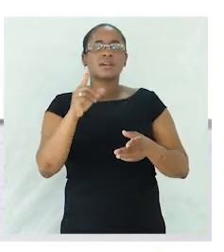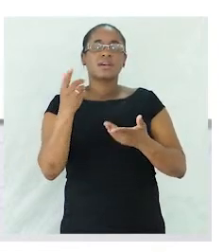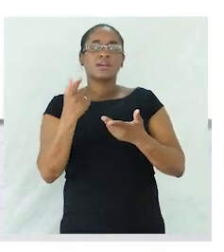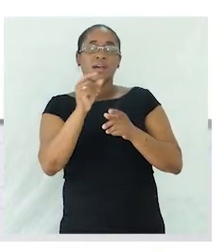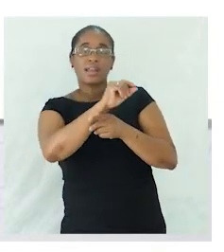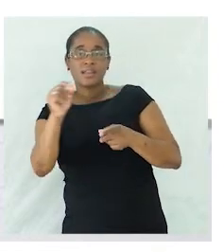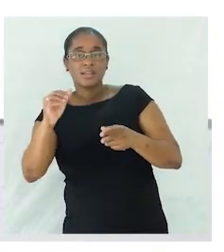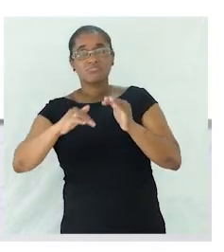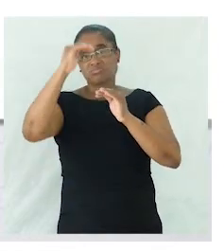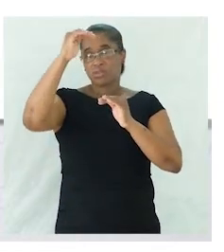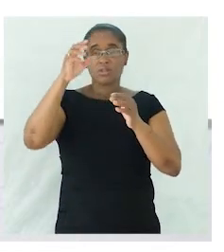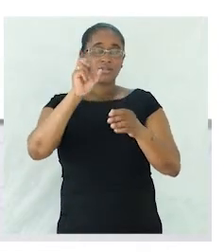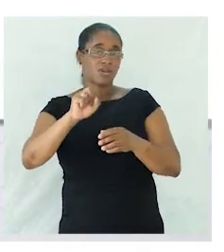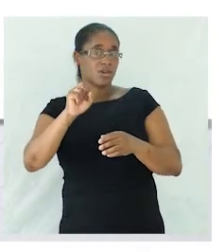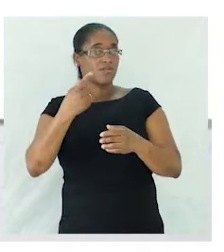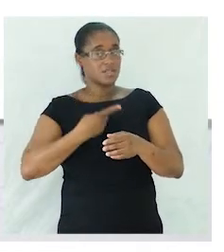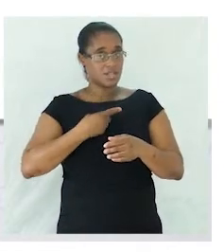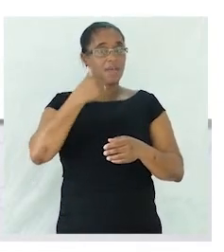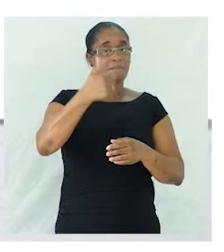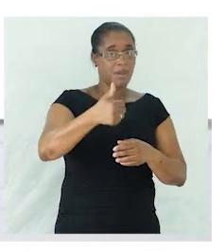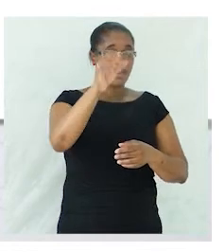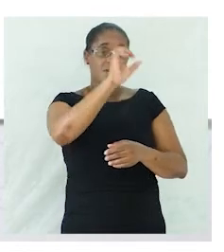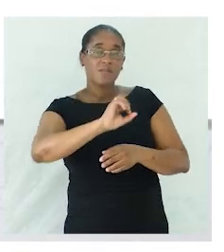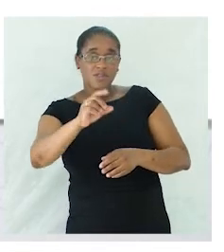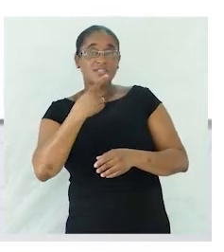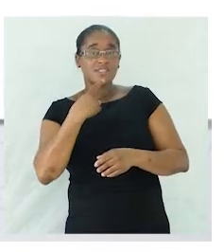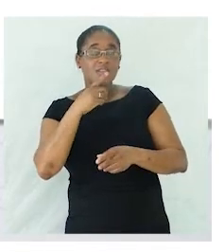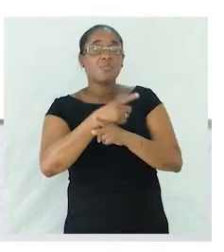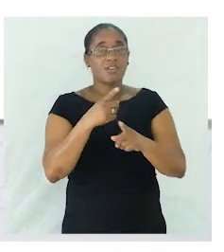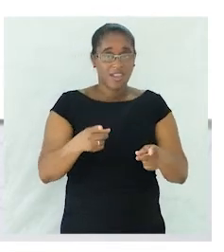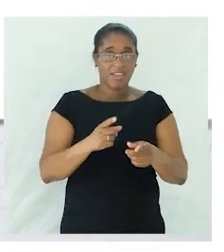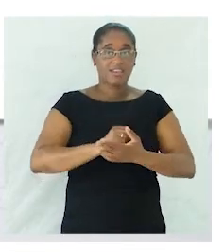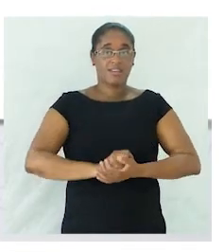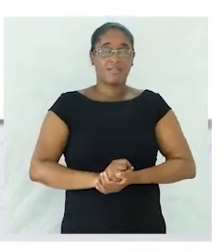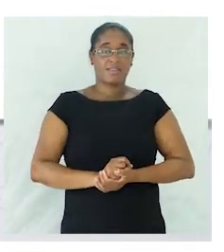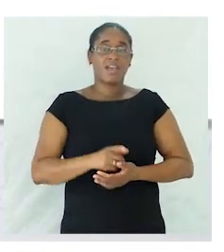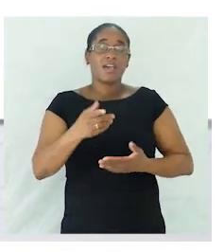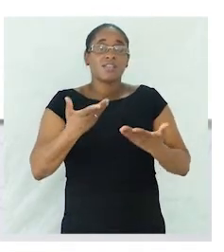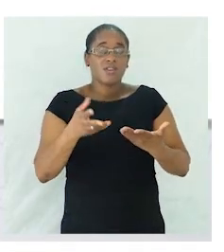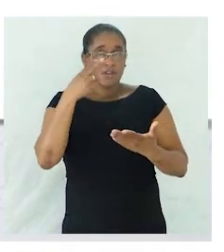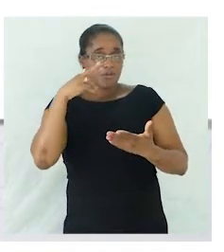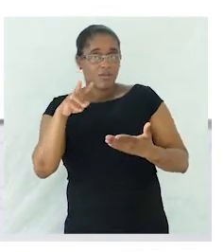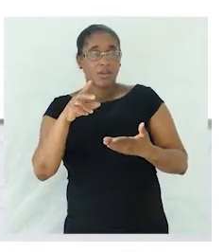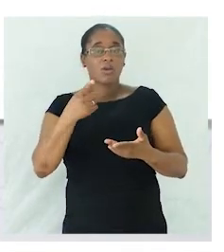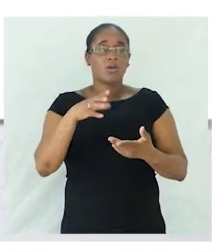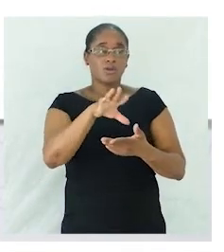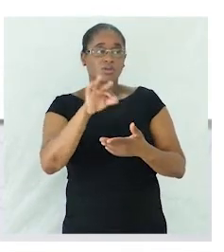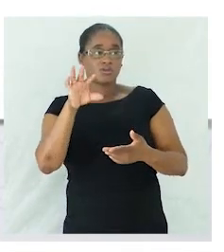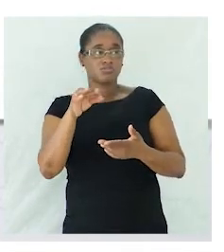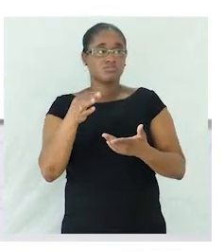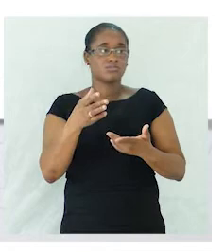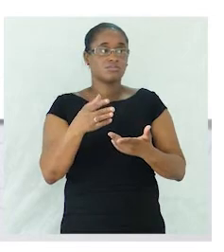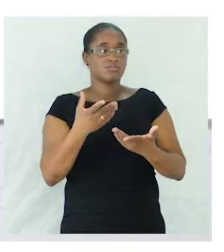vai ser a opção b e vocês conseguem perceber porquê? então vamos lá ver a opção b canção